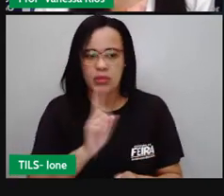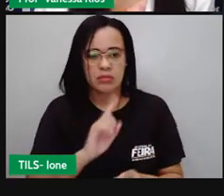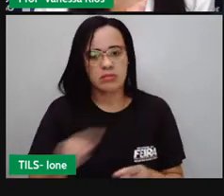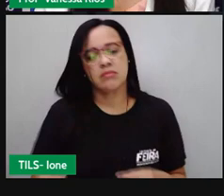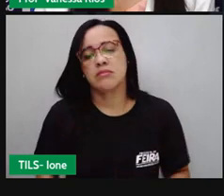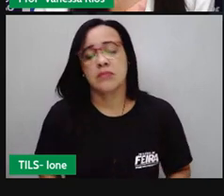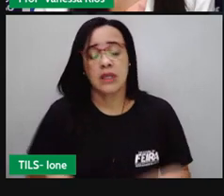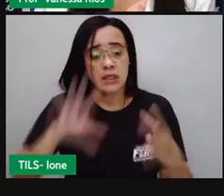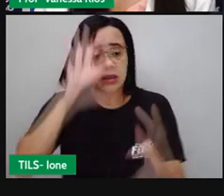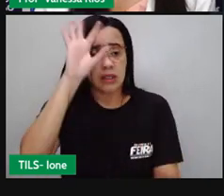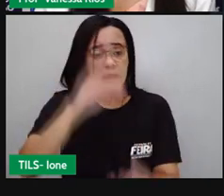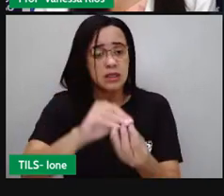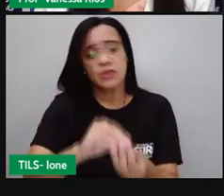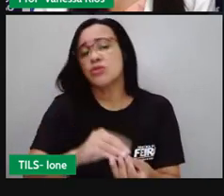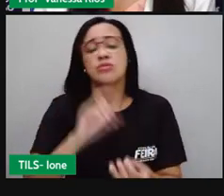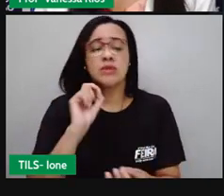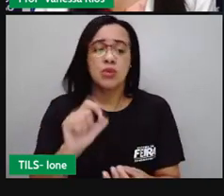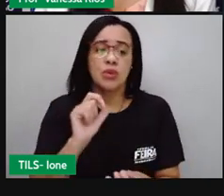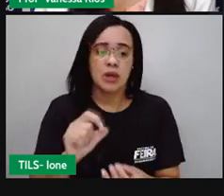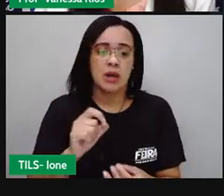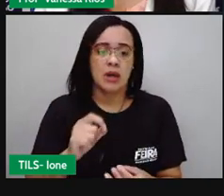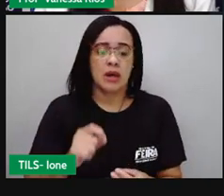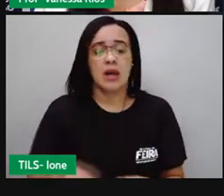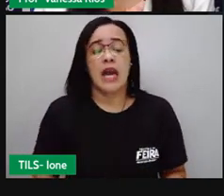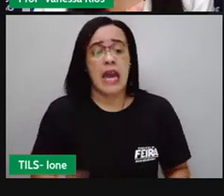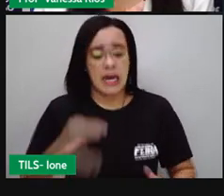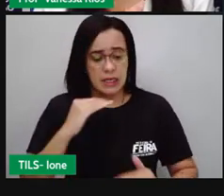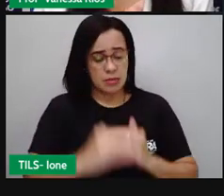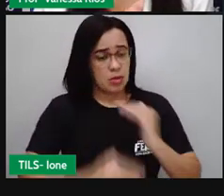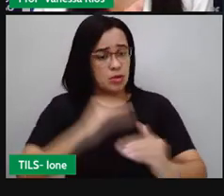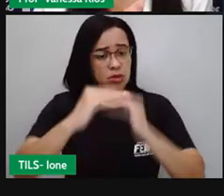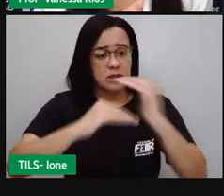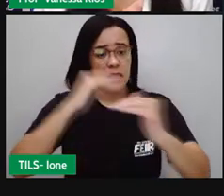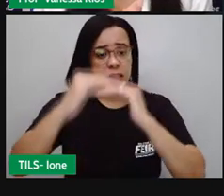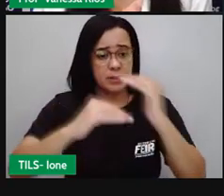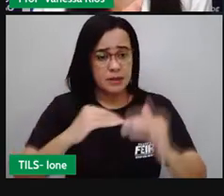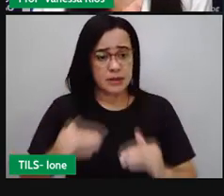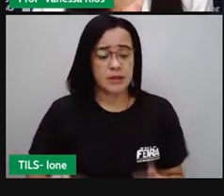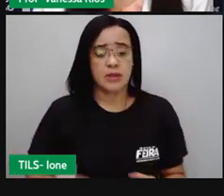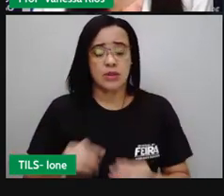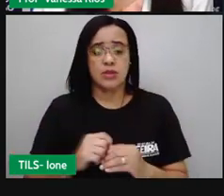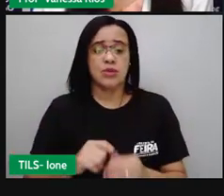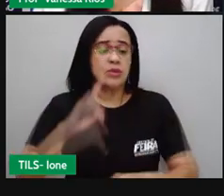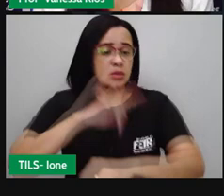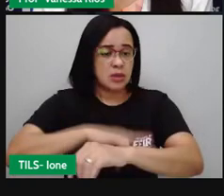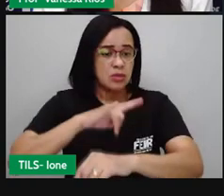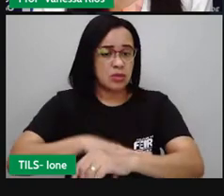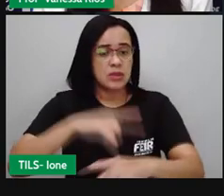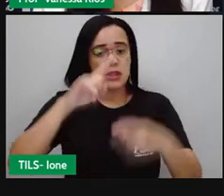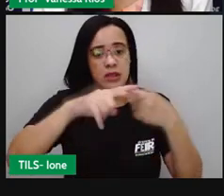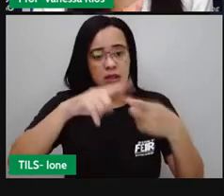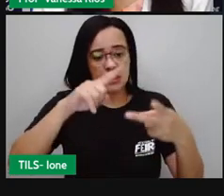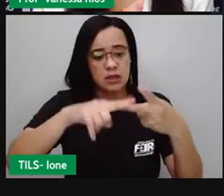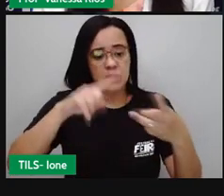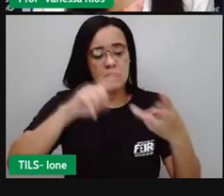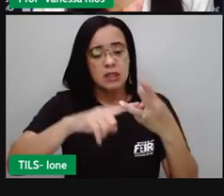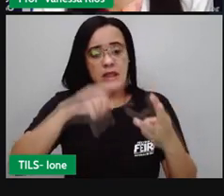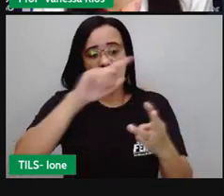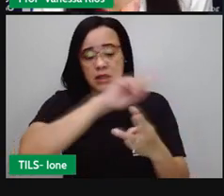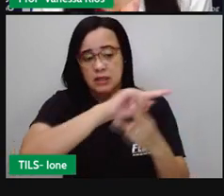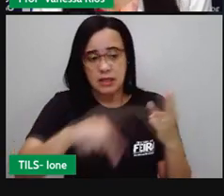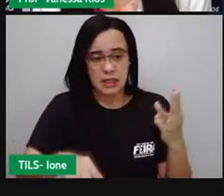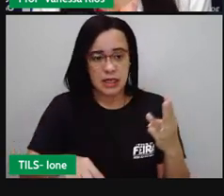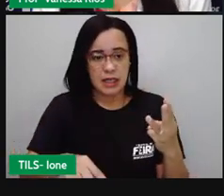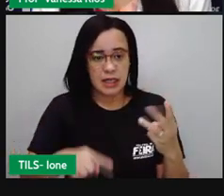dizer que o processo de formação da urina ocorre em três etapas. A filtração, a